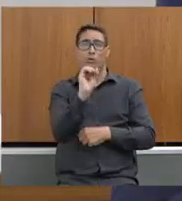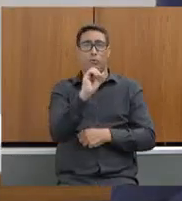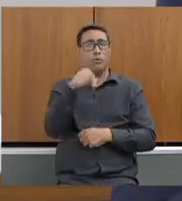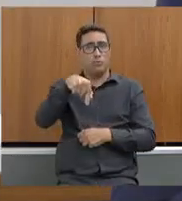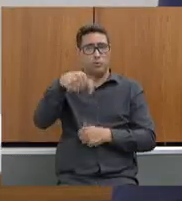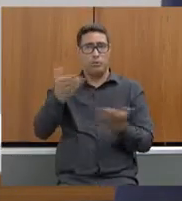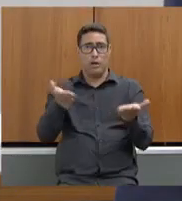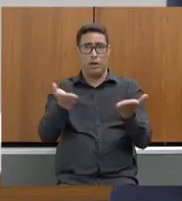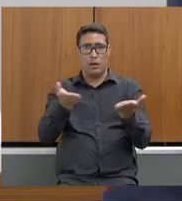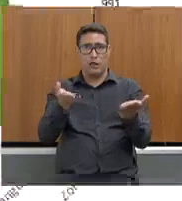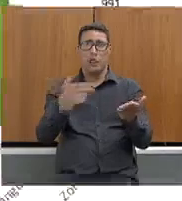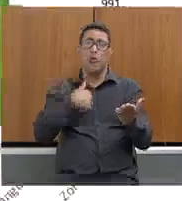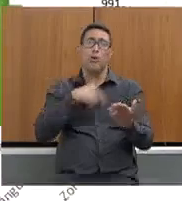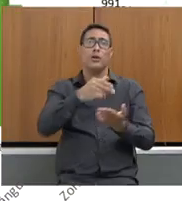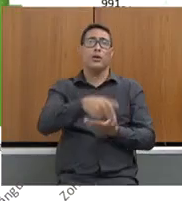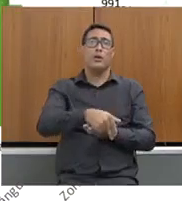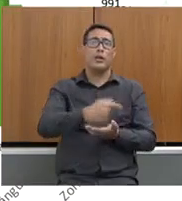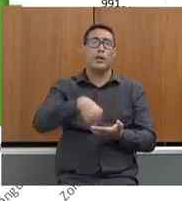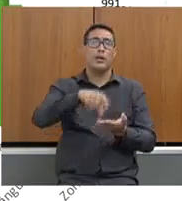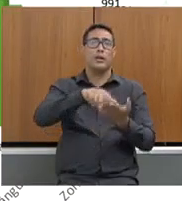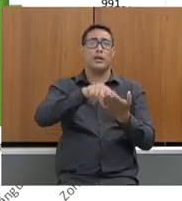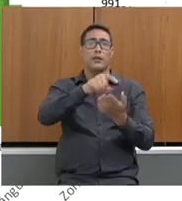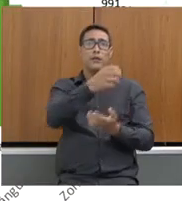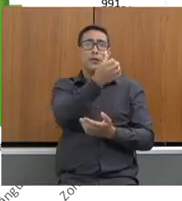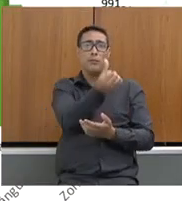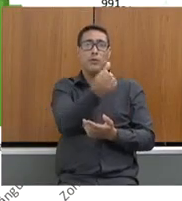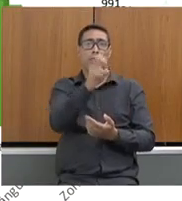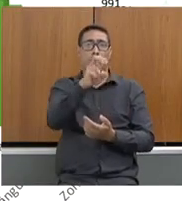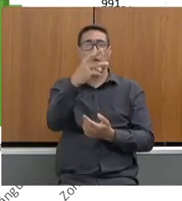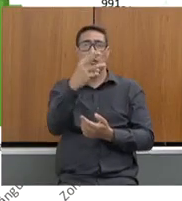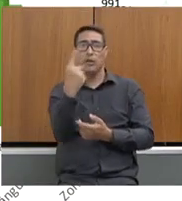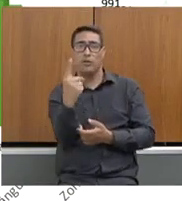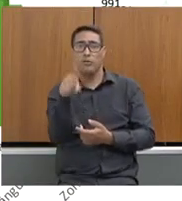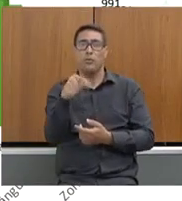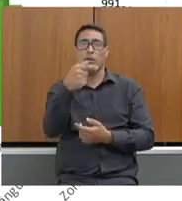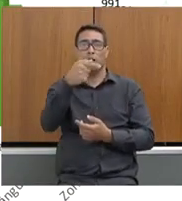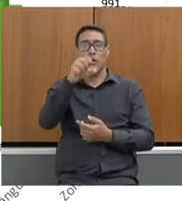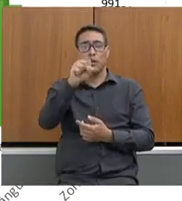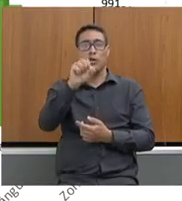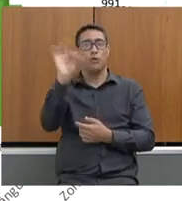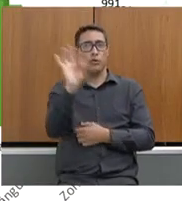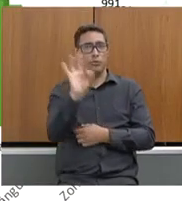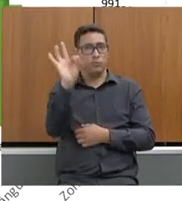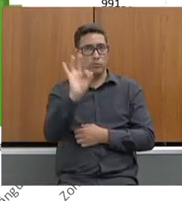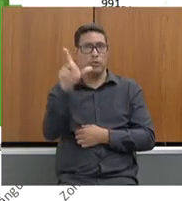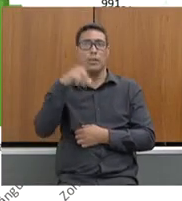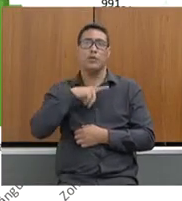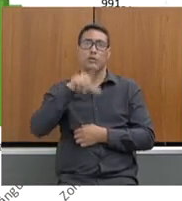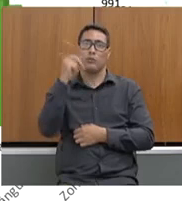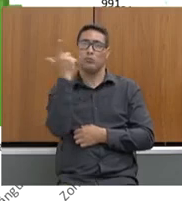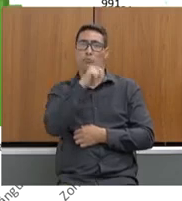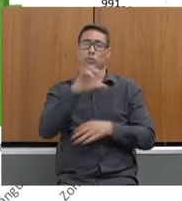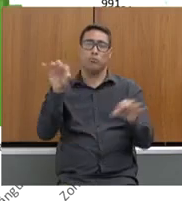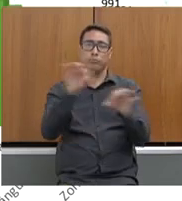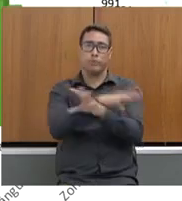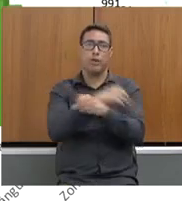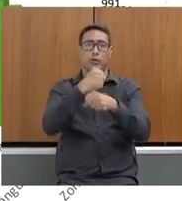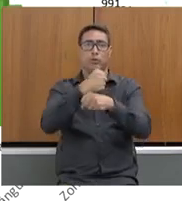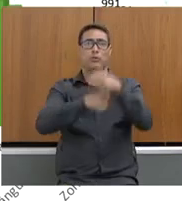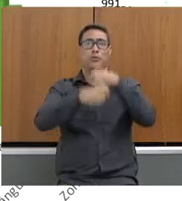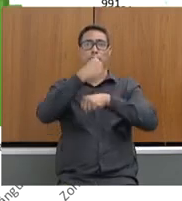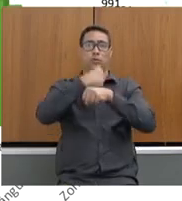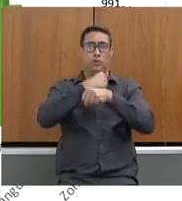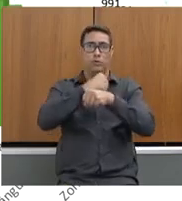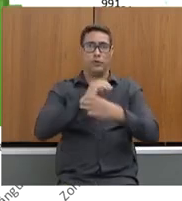.531 denúncias ambientais, cerca de 78% do que foi finalizado em todo o ano anterior.